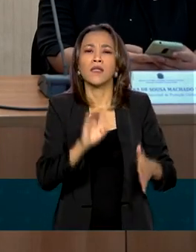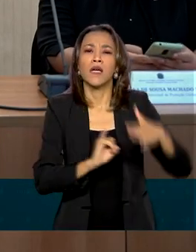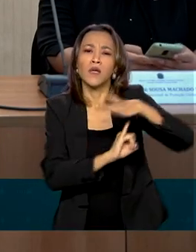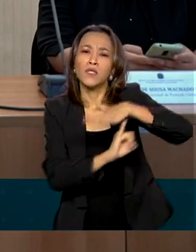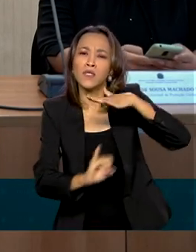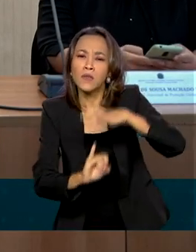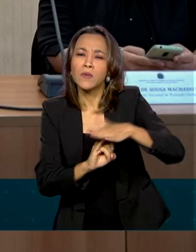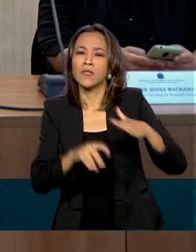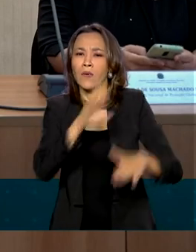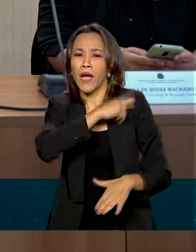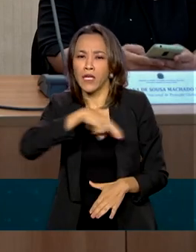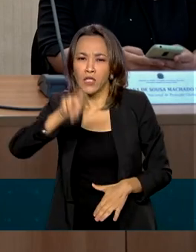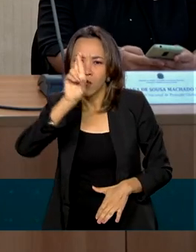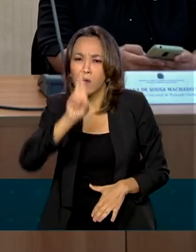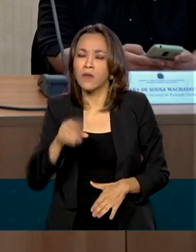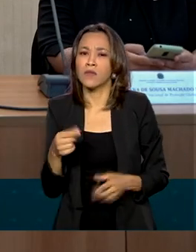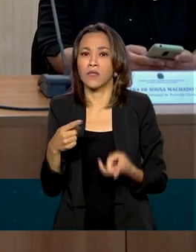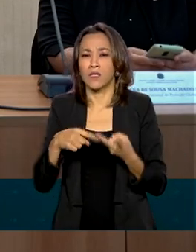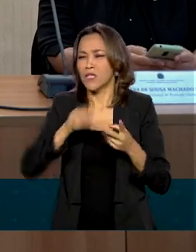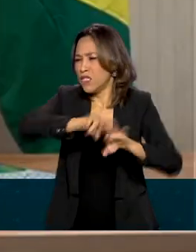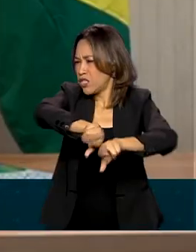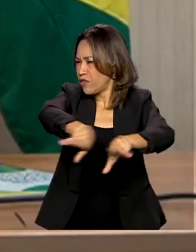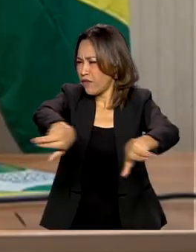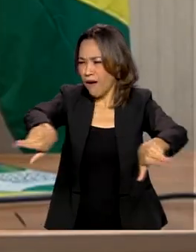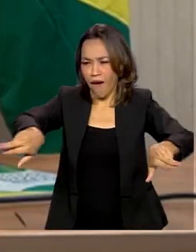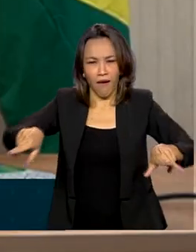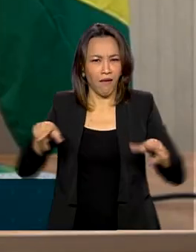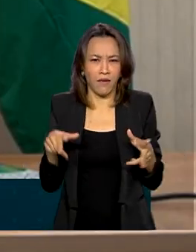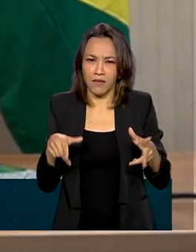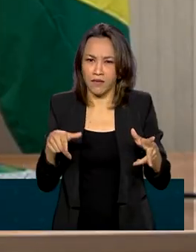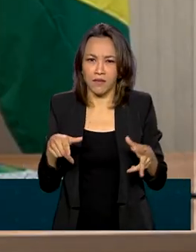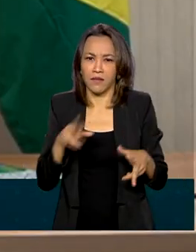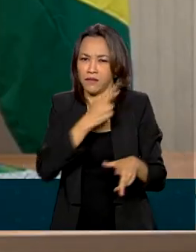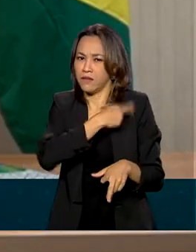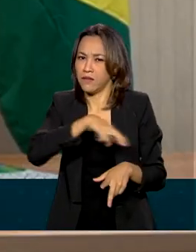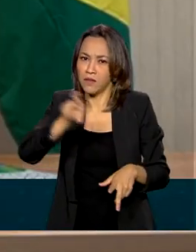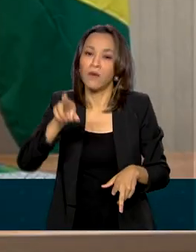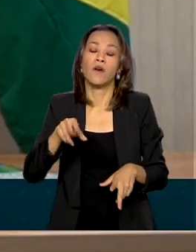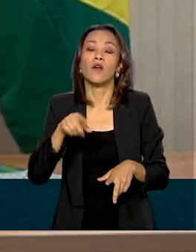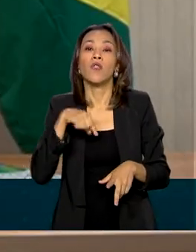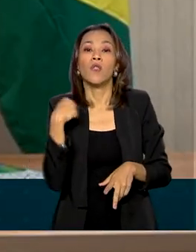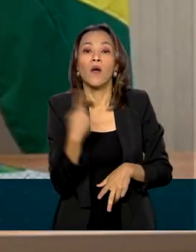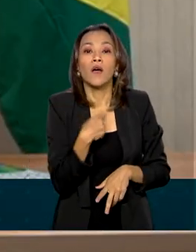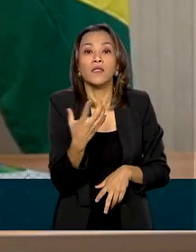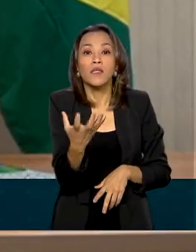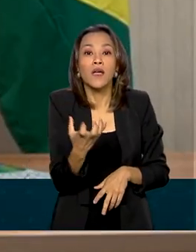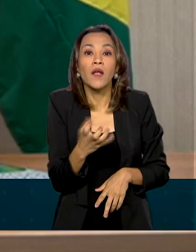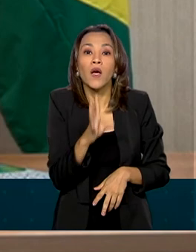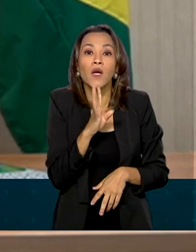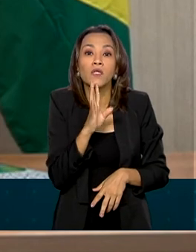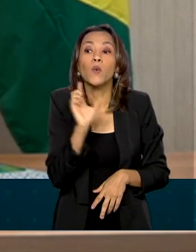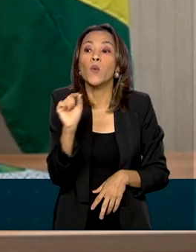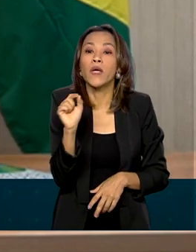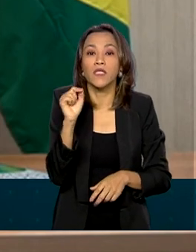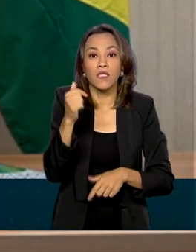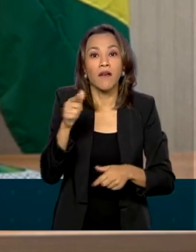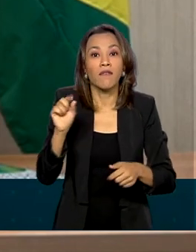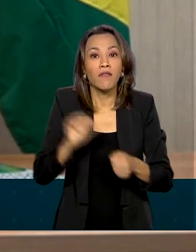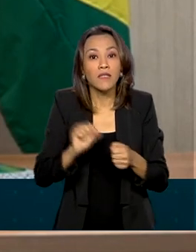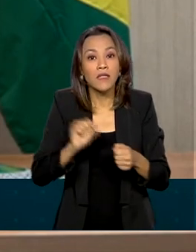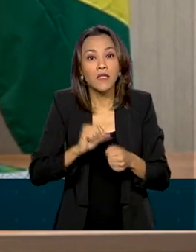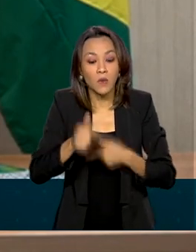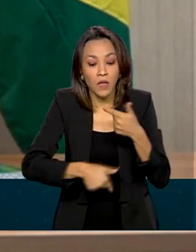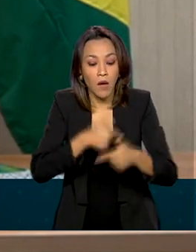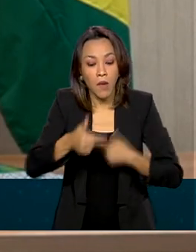extraordinários e de todas as crenças. O que a gente quer é conhecer o que está sendo feito e fortalecer